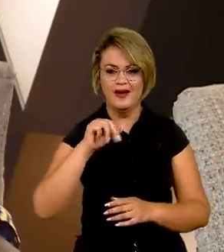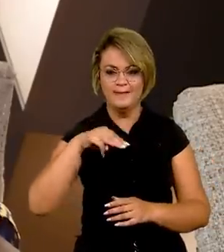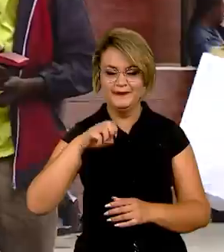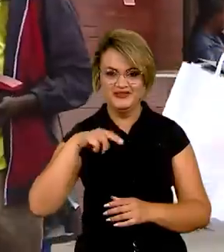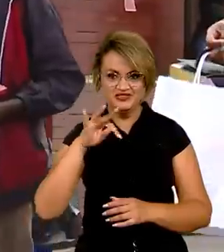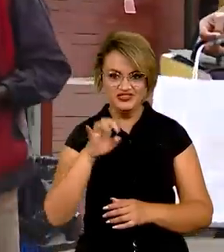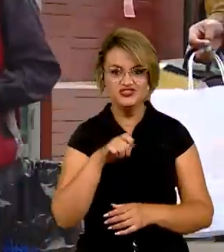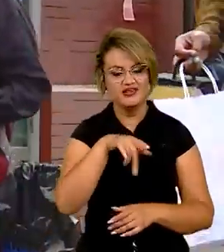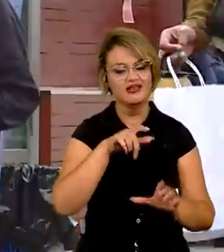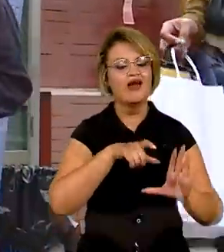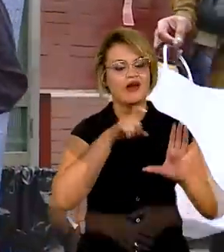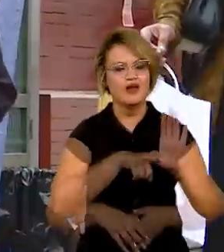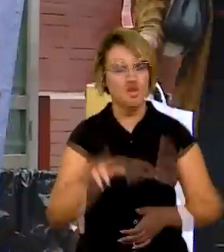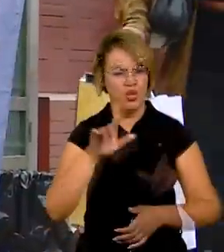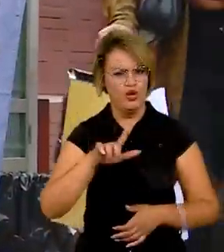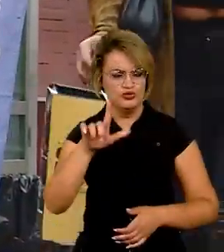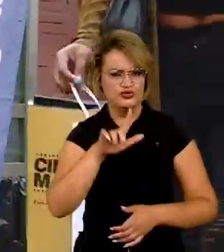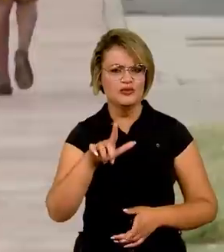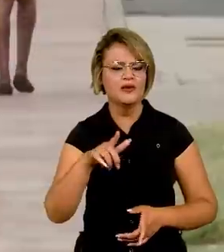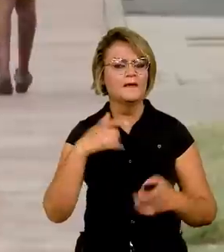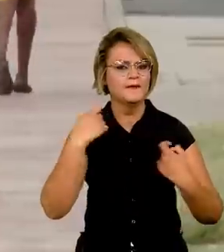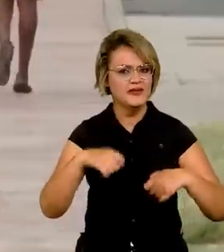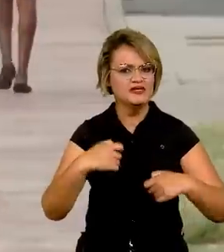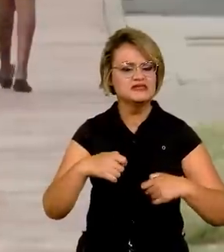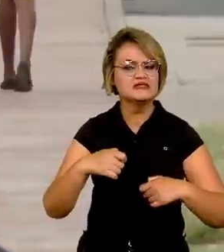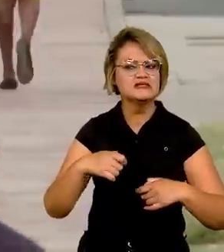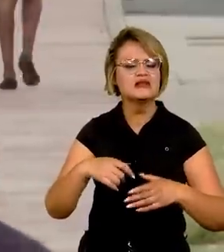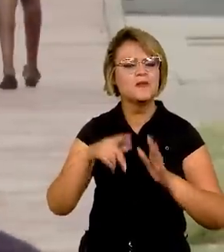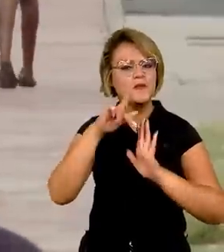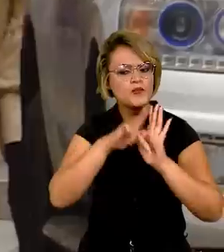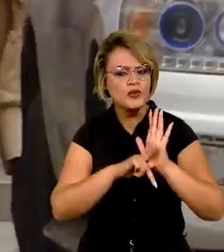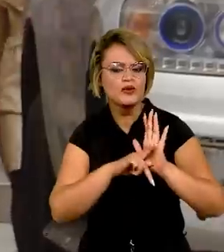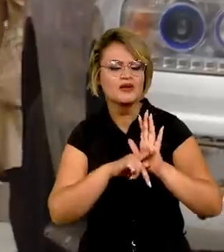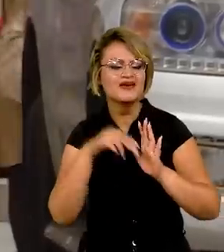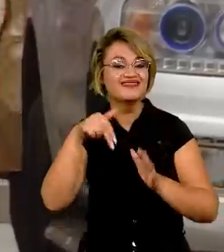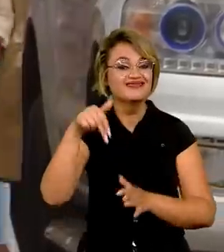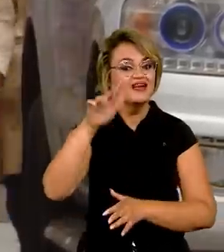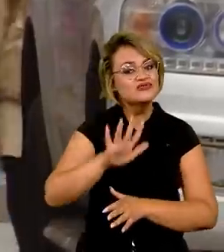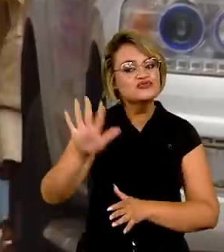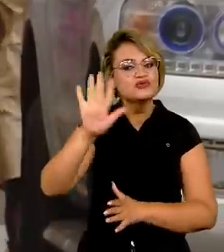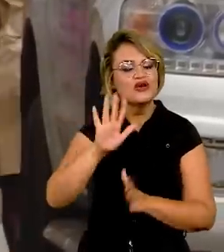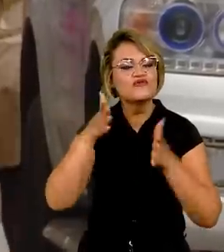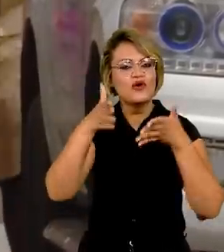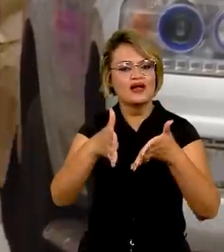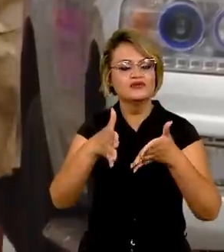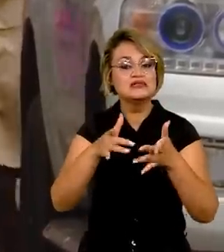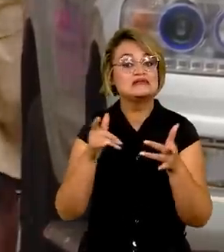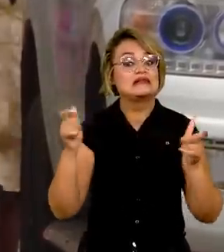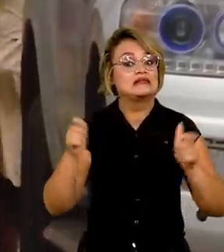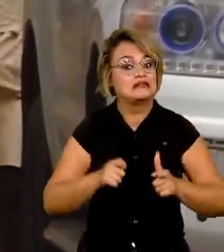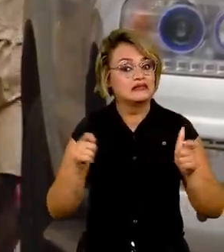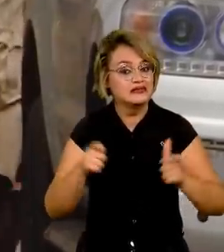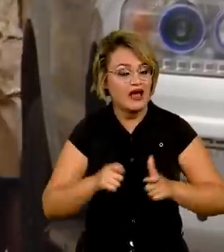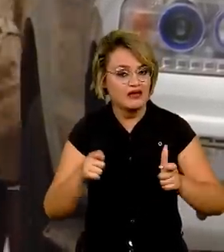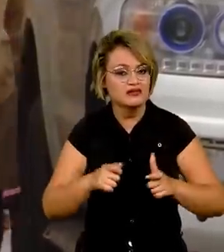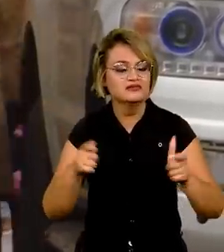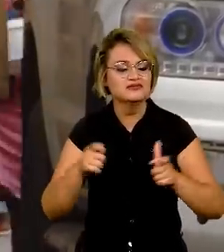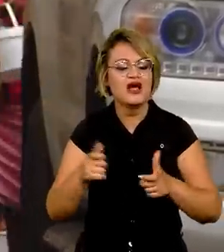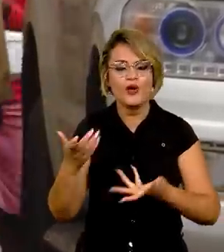terras, aráveis. Evidentemente que precisa ter um programa nacional, possivelmente via